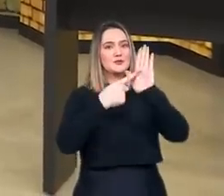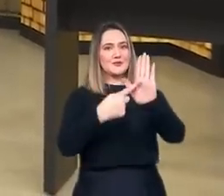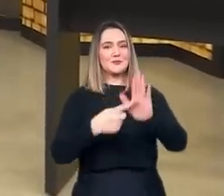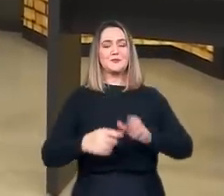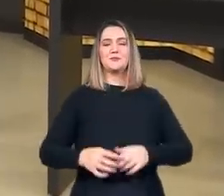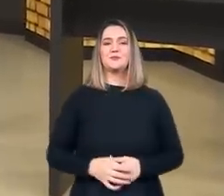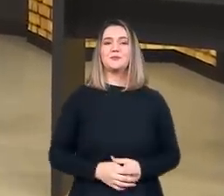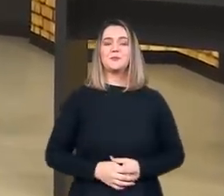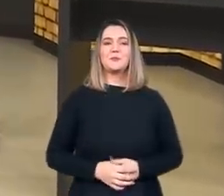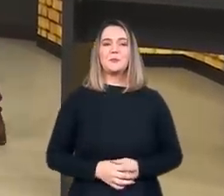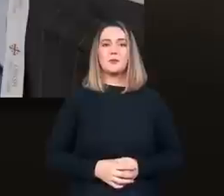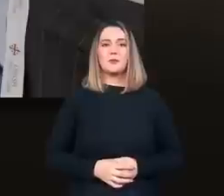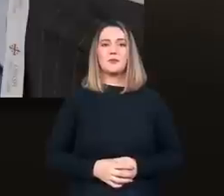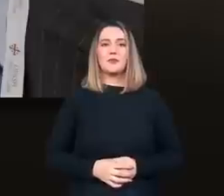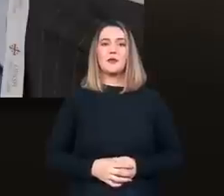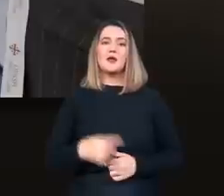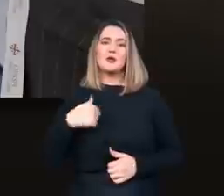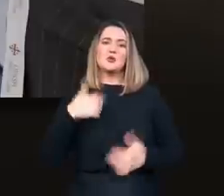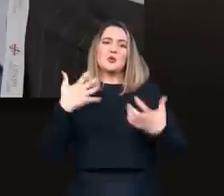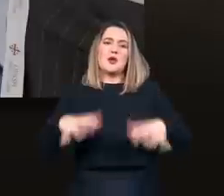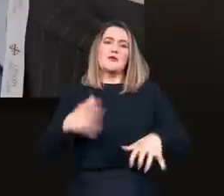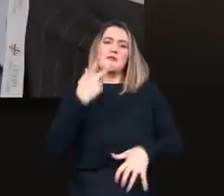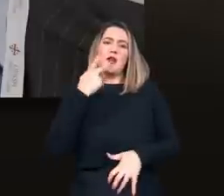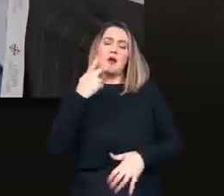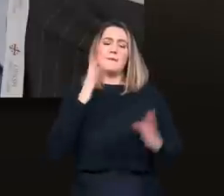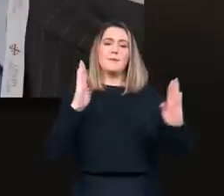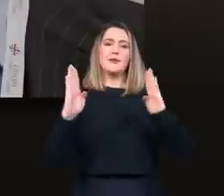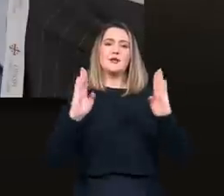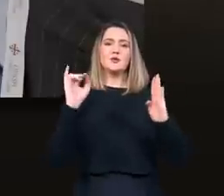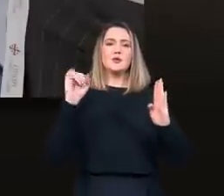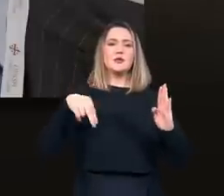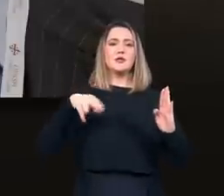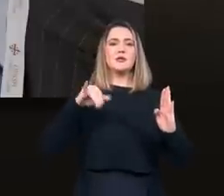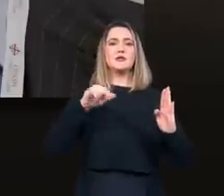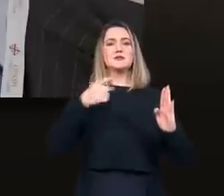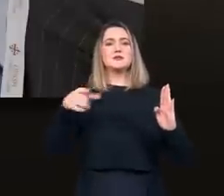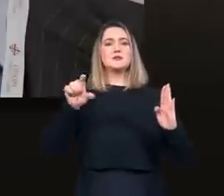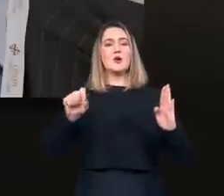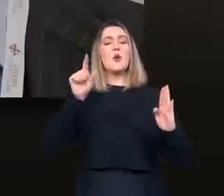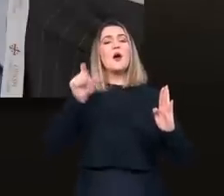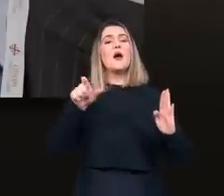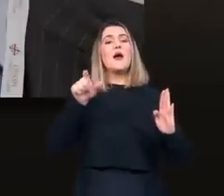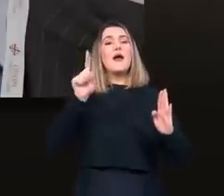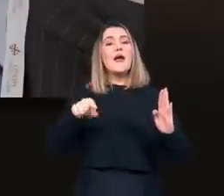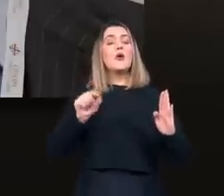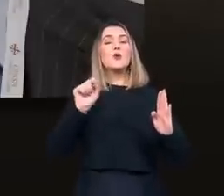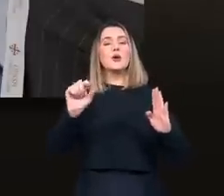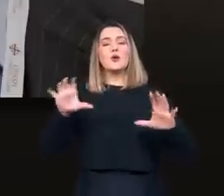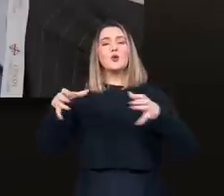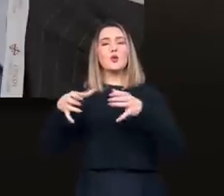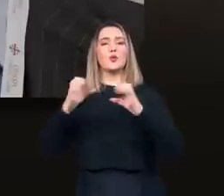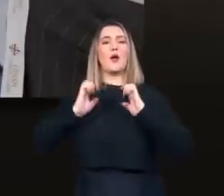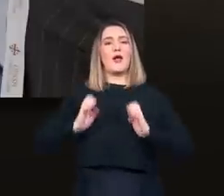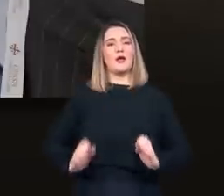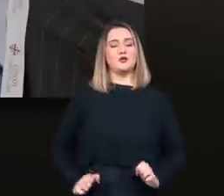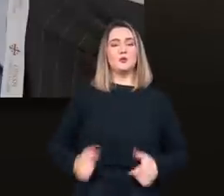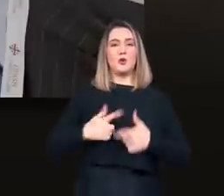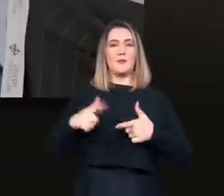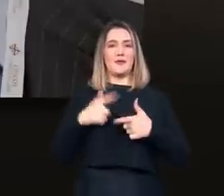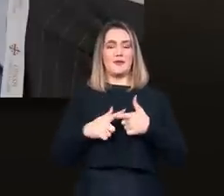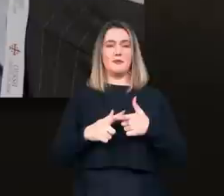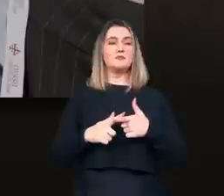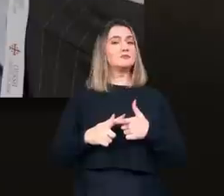baila aqui. Vamos ler o que ele falou. Não quero dizer que a Inquisição tenha sido uma instituição ética, isto não muda a natureza do problema.